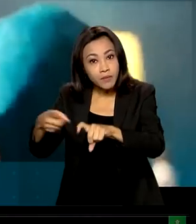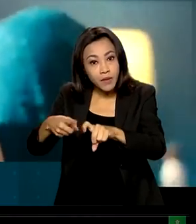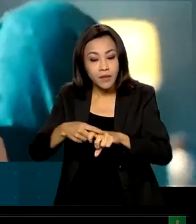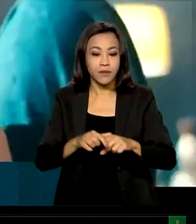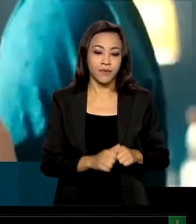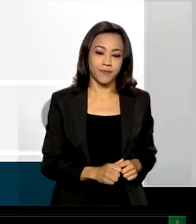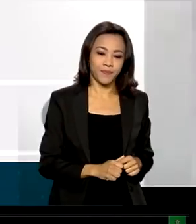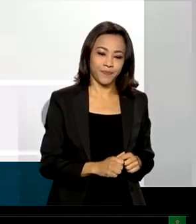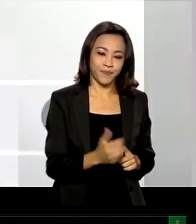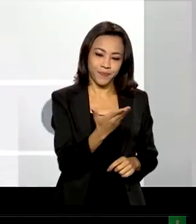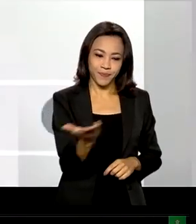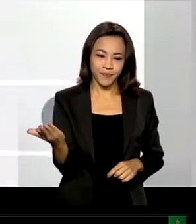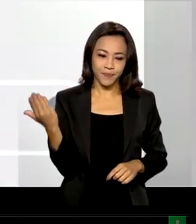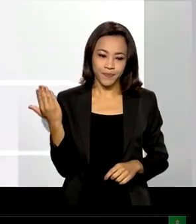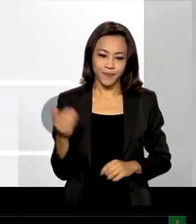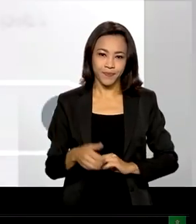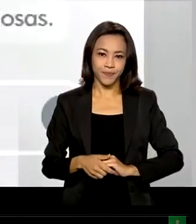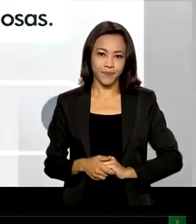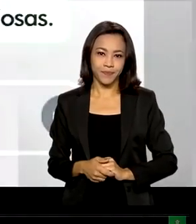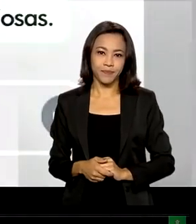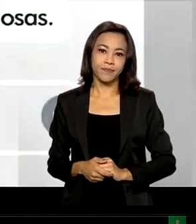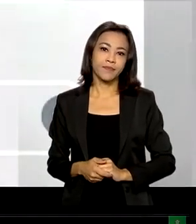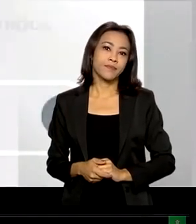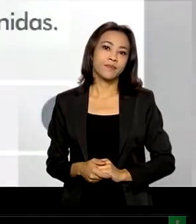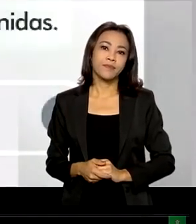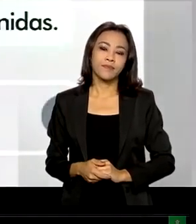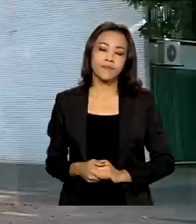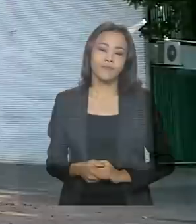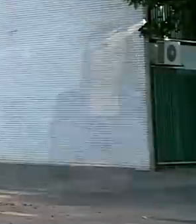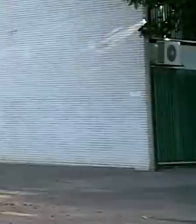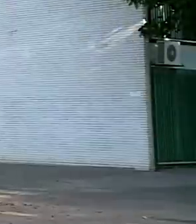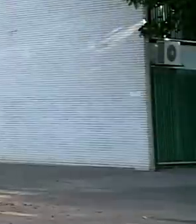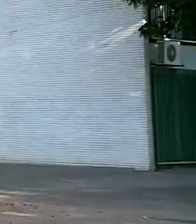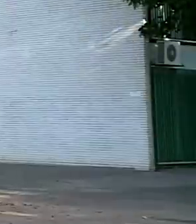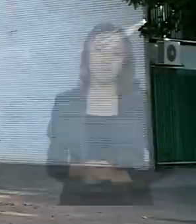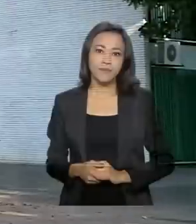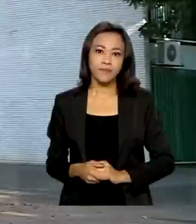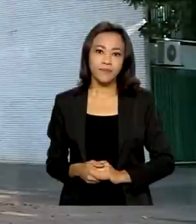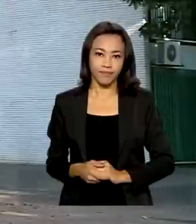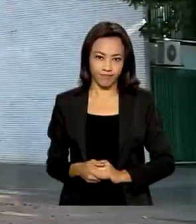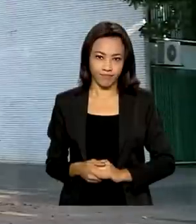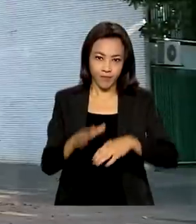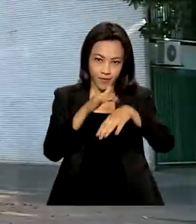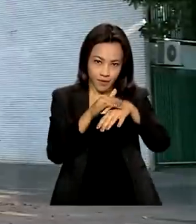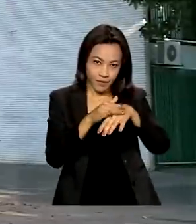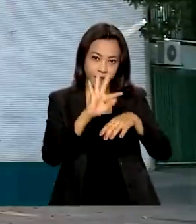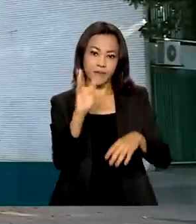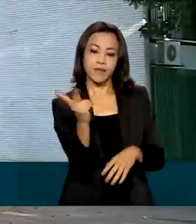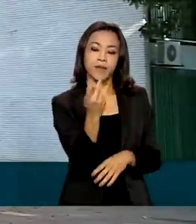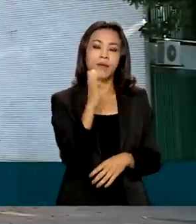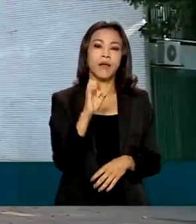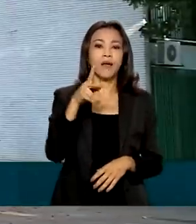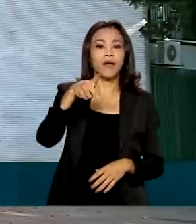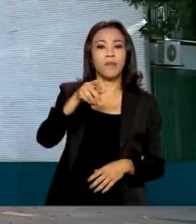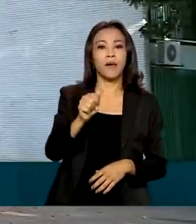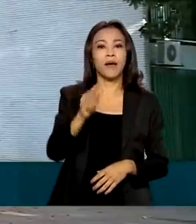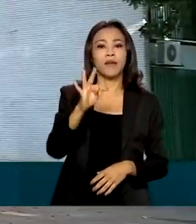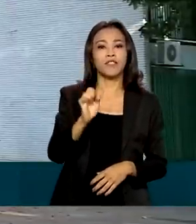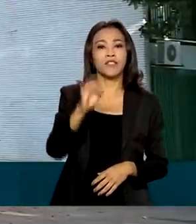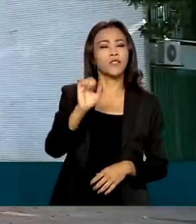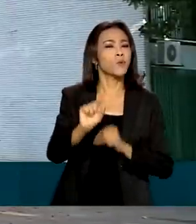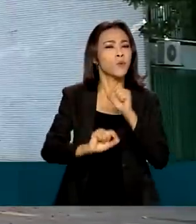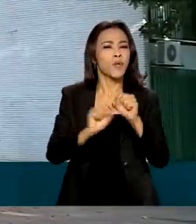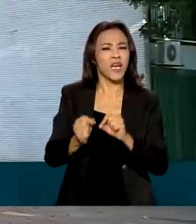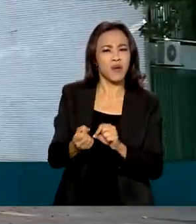sabia que a hepatite B é uma doença silenciosa e grave que pode ser prevenida? A hepatite é uma inflamação no fígado. Ela é